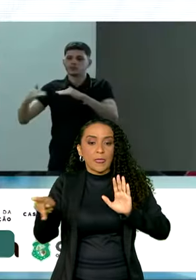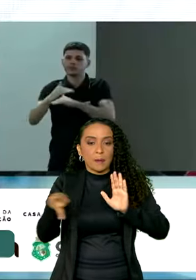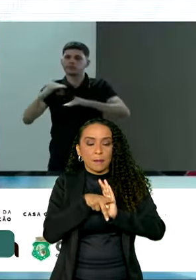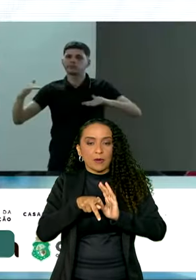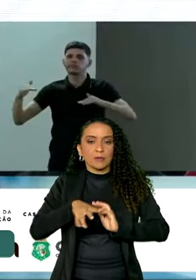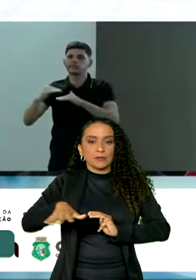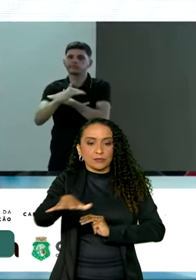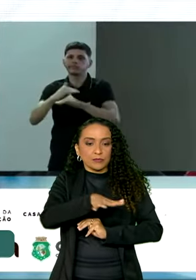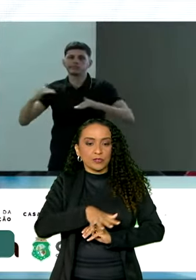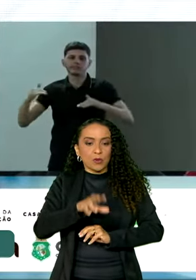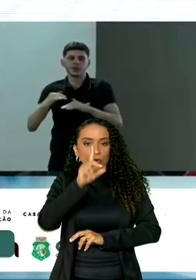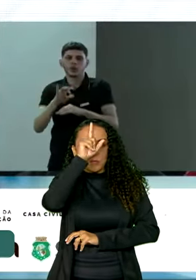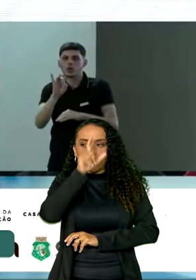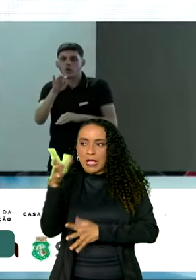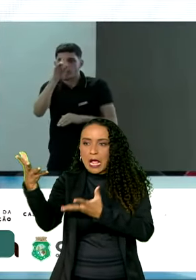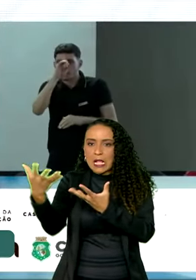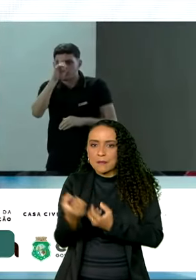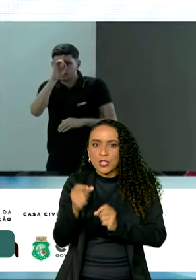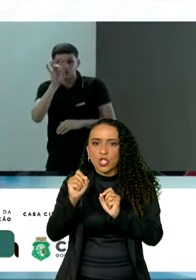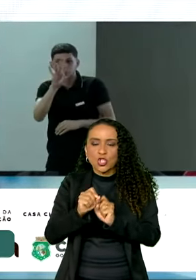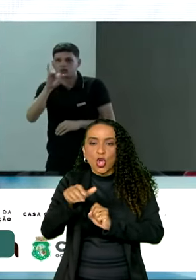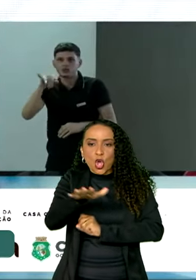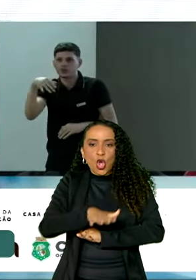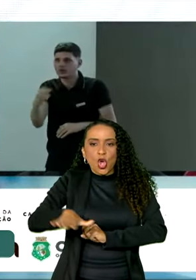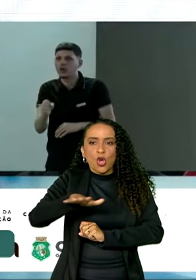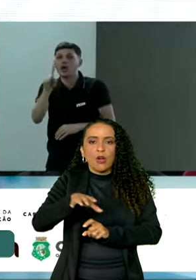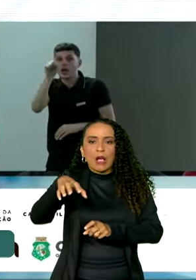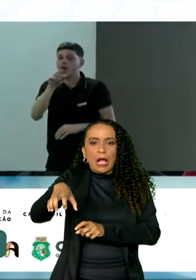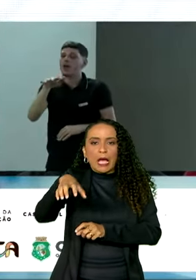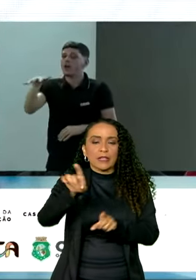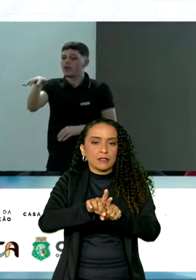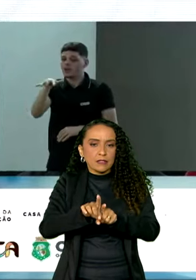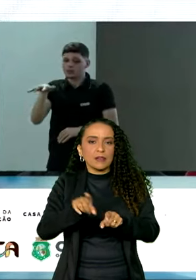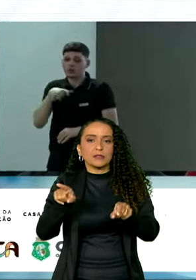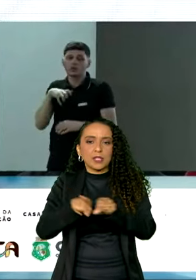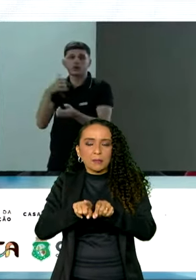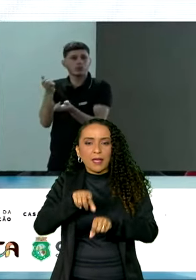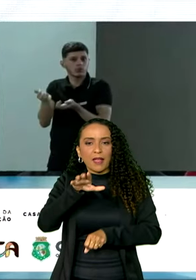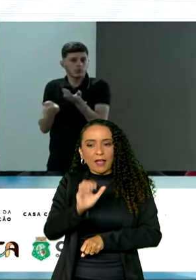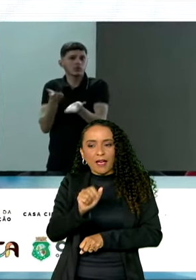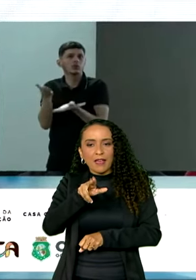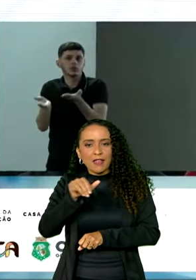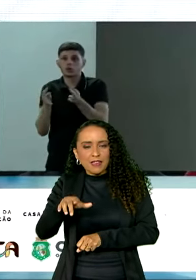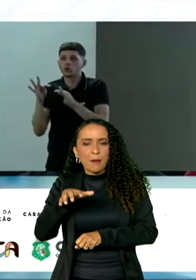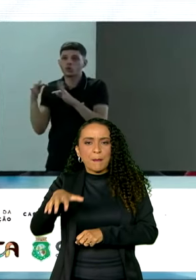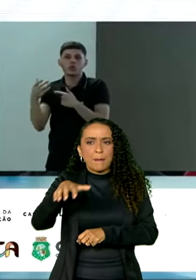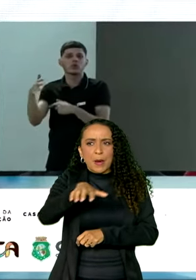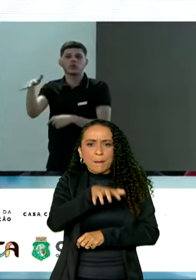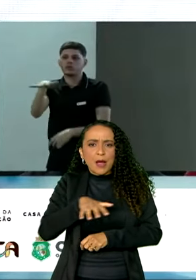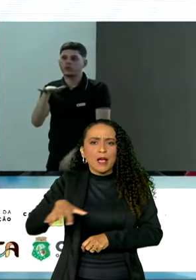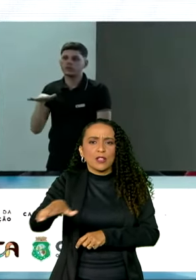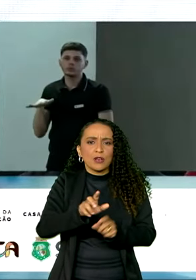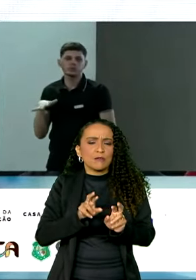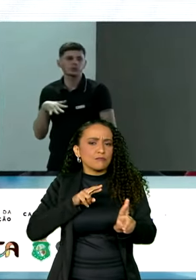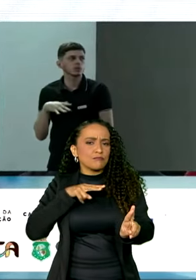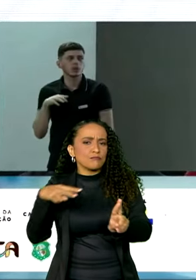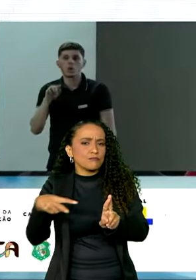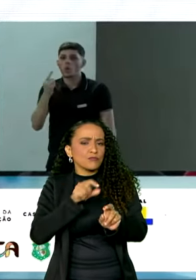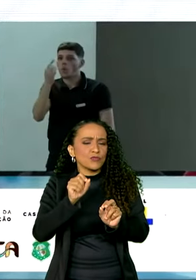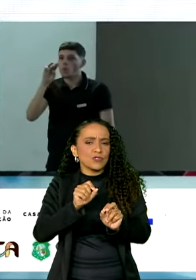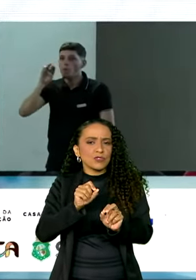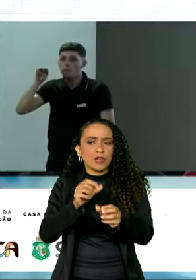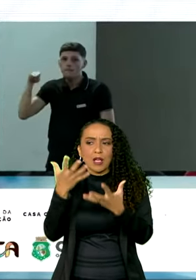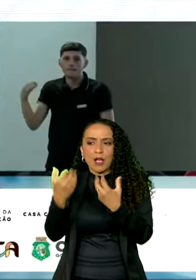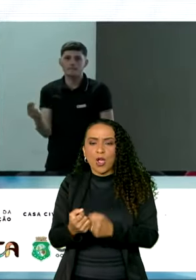região. O hospital não vai atender só Juazeiro, vai atender a região do Cariri, toda a região. A perspectiva é atender um